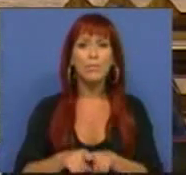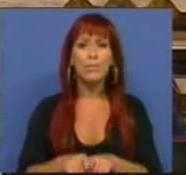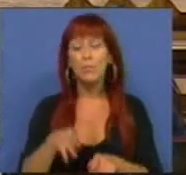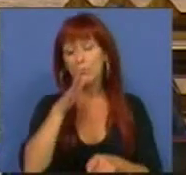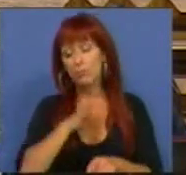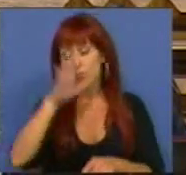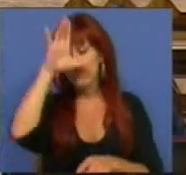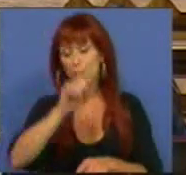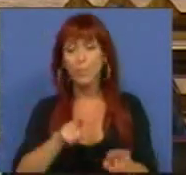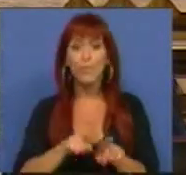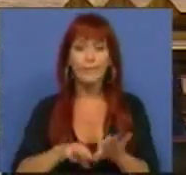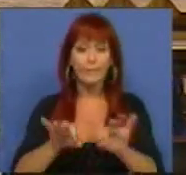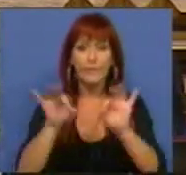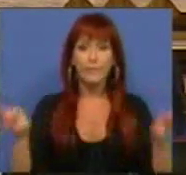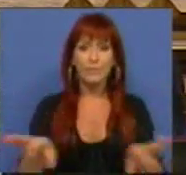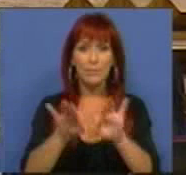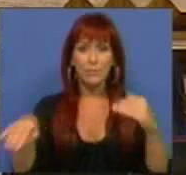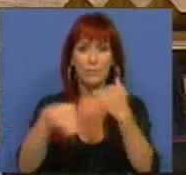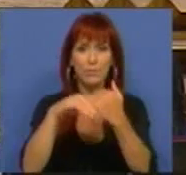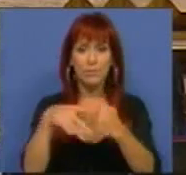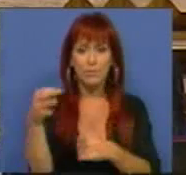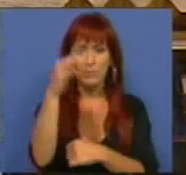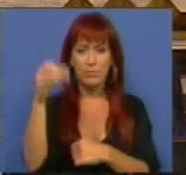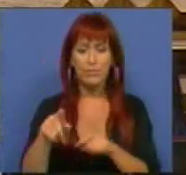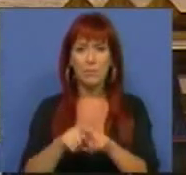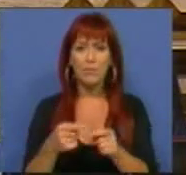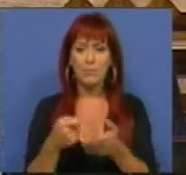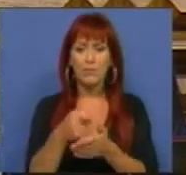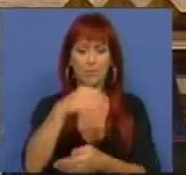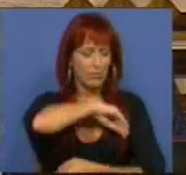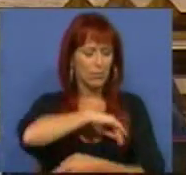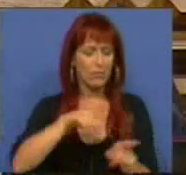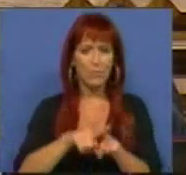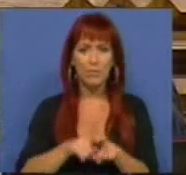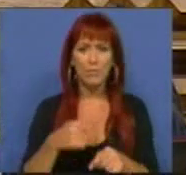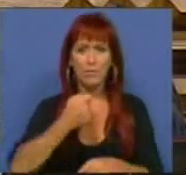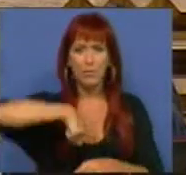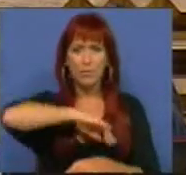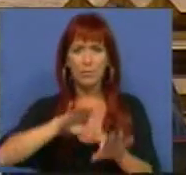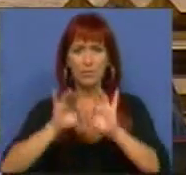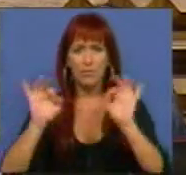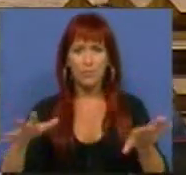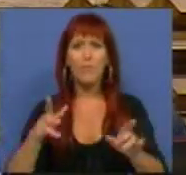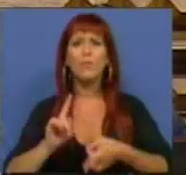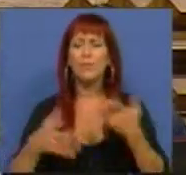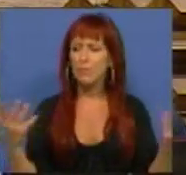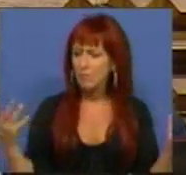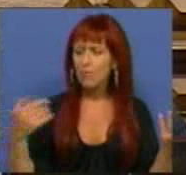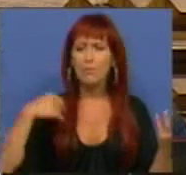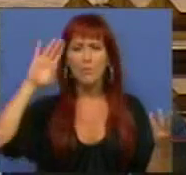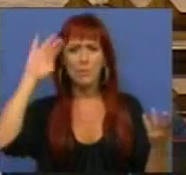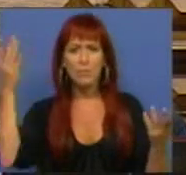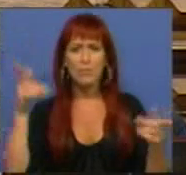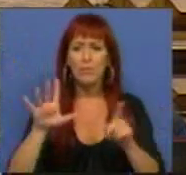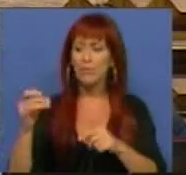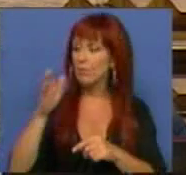diz-nos o Governo, para igualarmos a taxa de remuneração à de Espanha. Afinal, ficámos a saber,